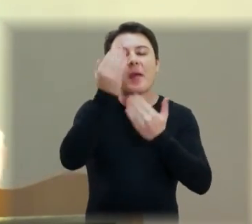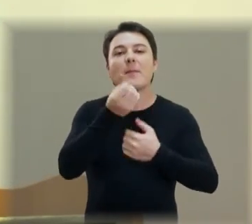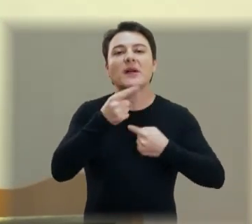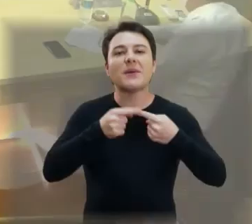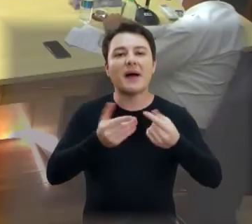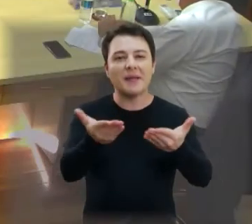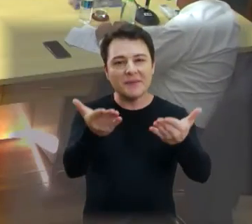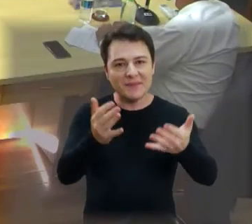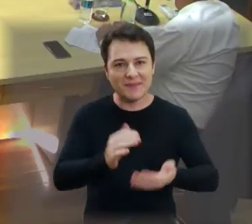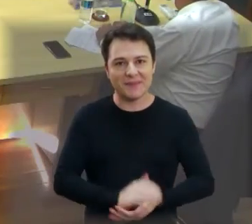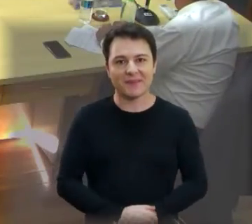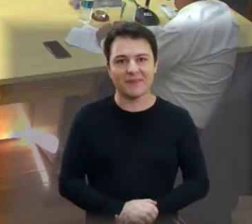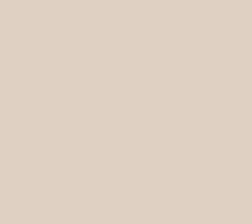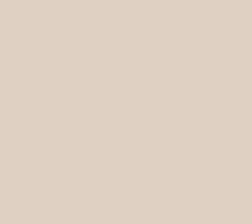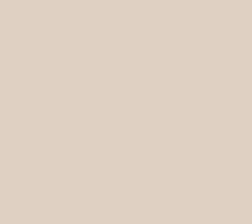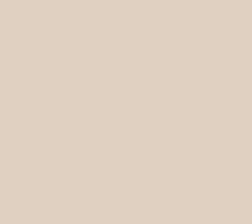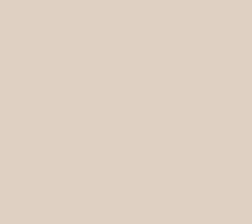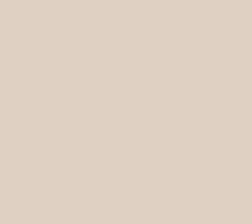para nós. Obrigada.